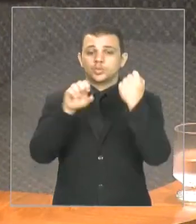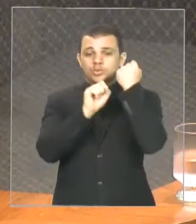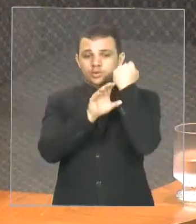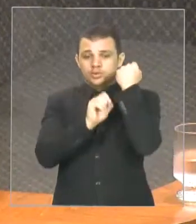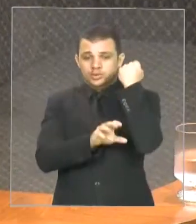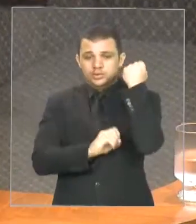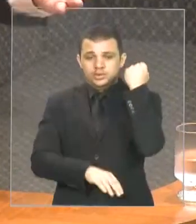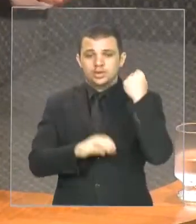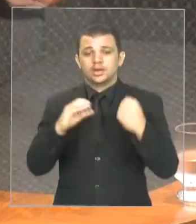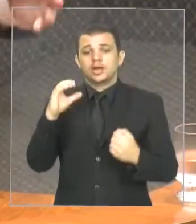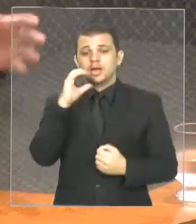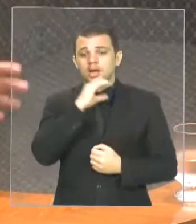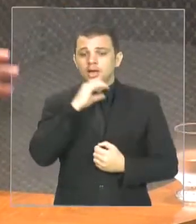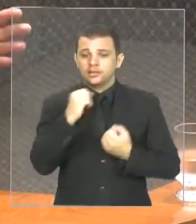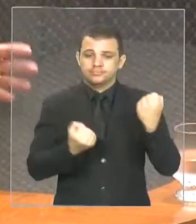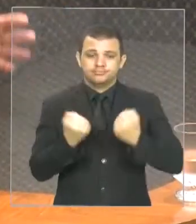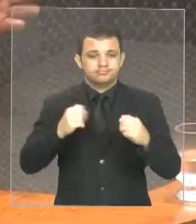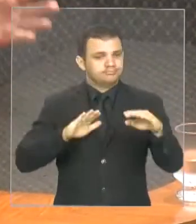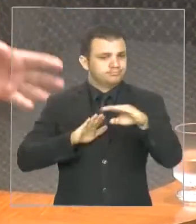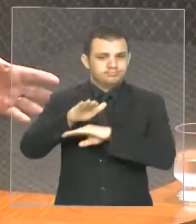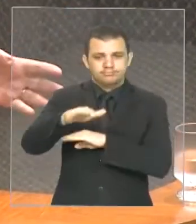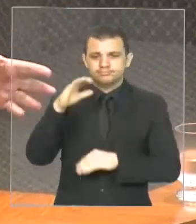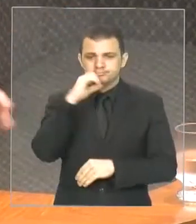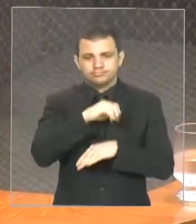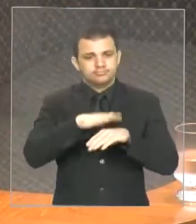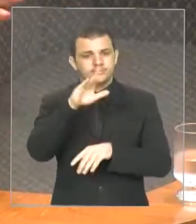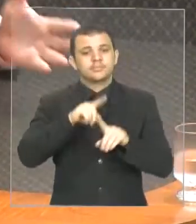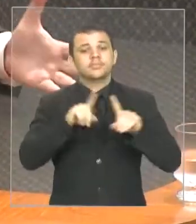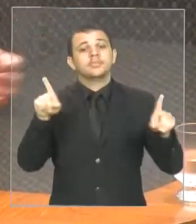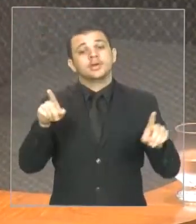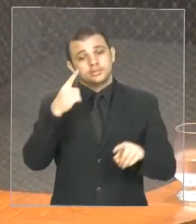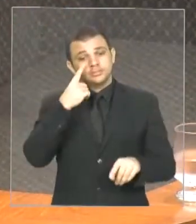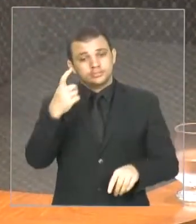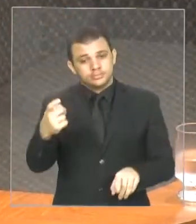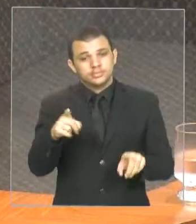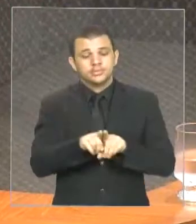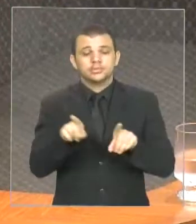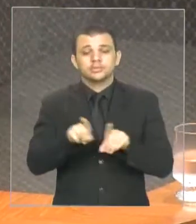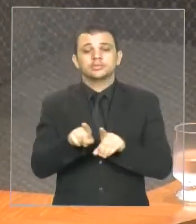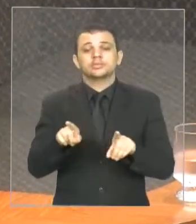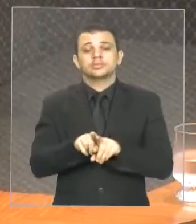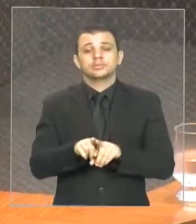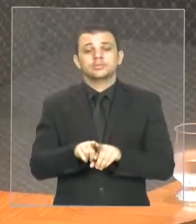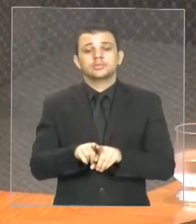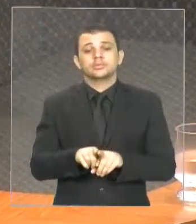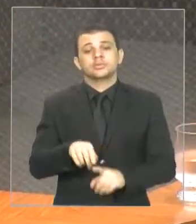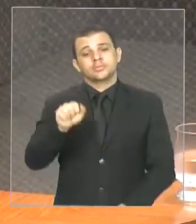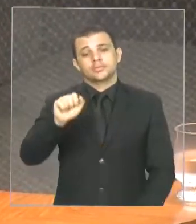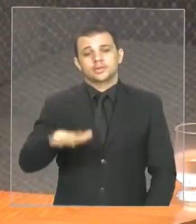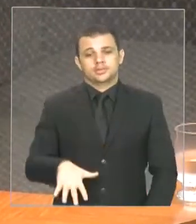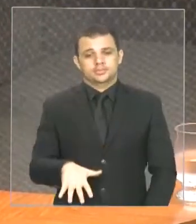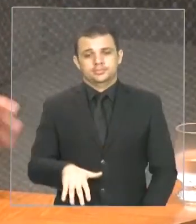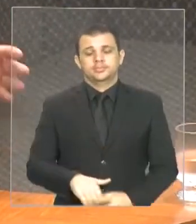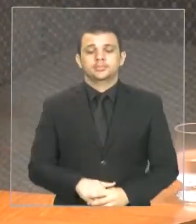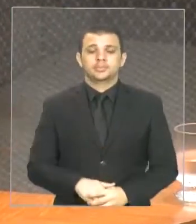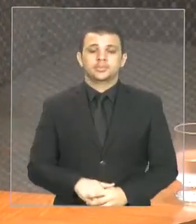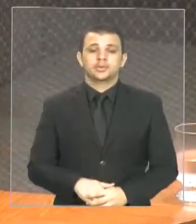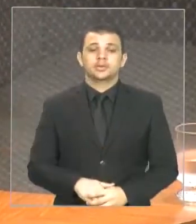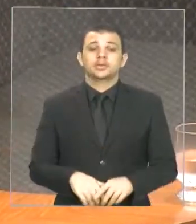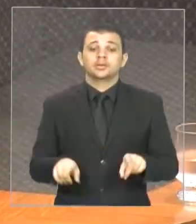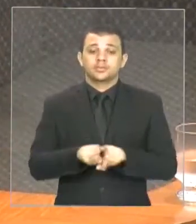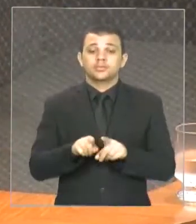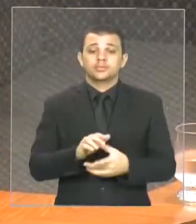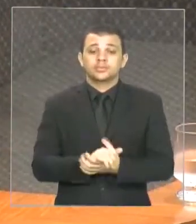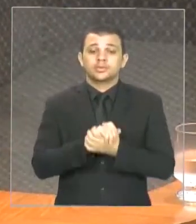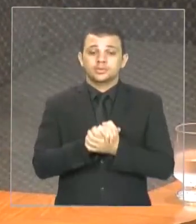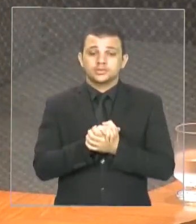bem maior, mas é uma solução interessante e com custos eventualmente menores. E saúdo a